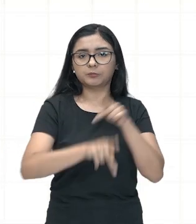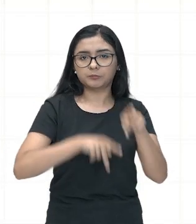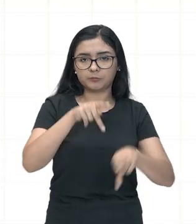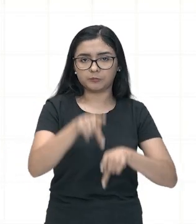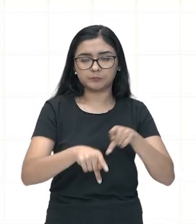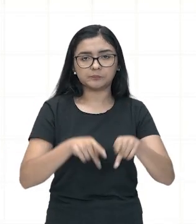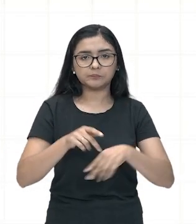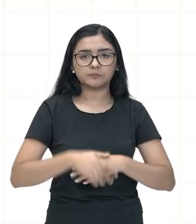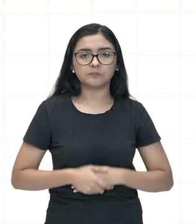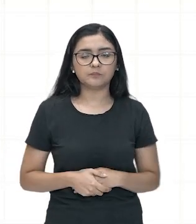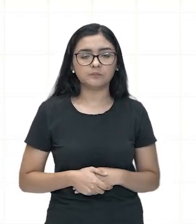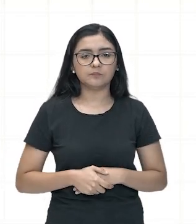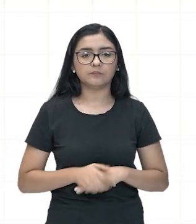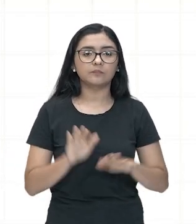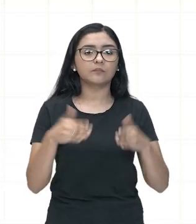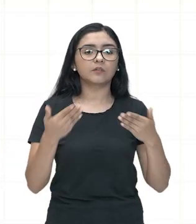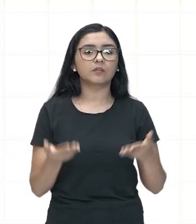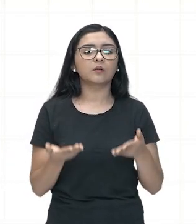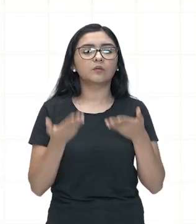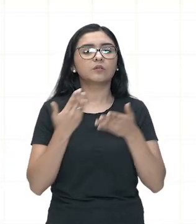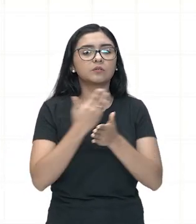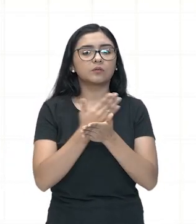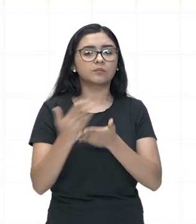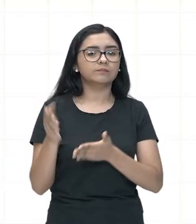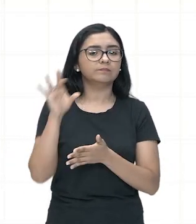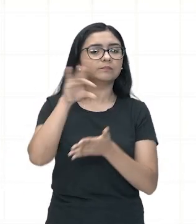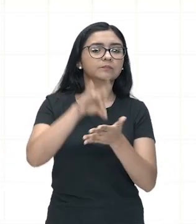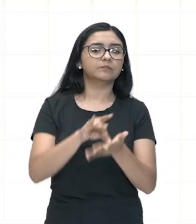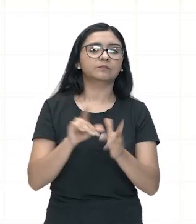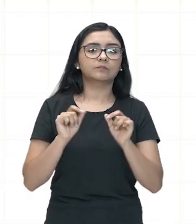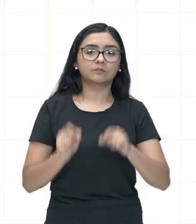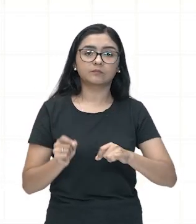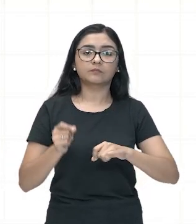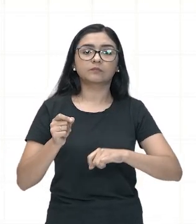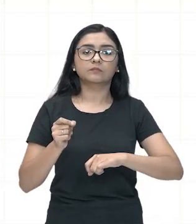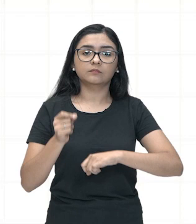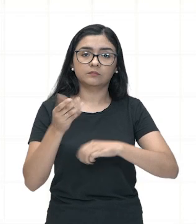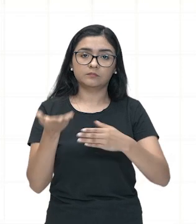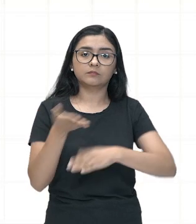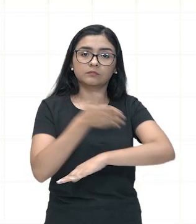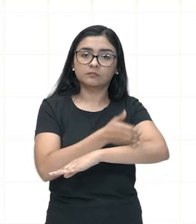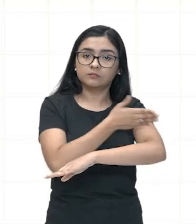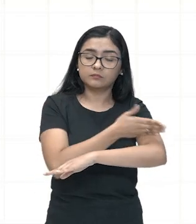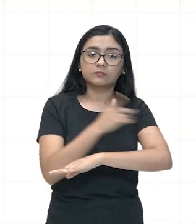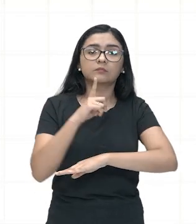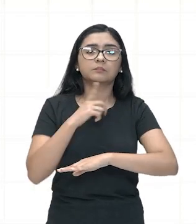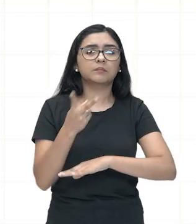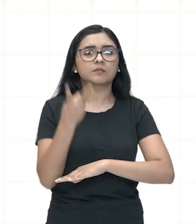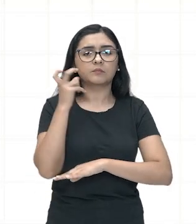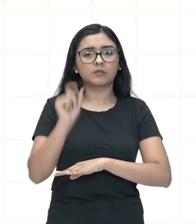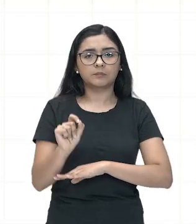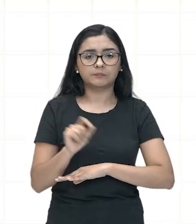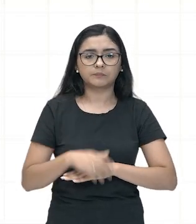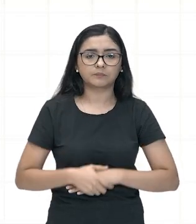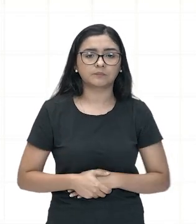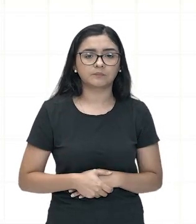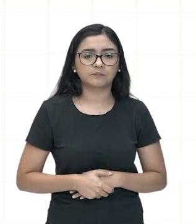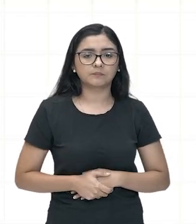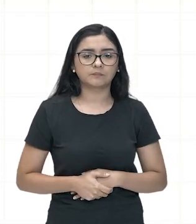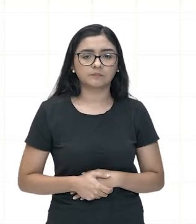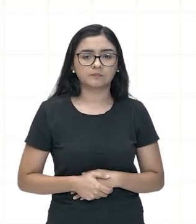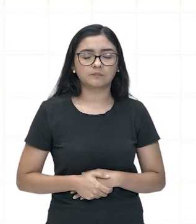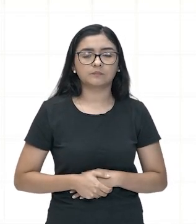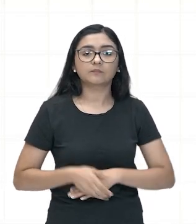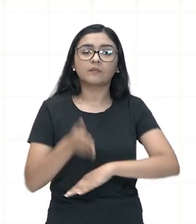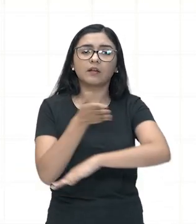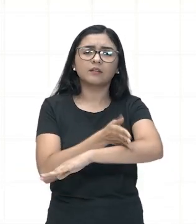tá bom? E aí, quando a gente entra, de fato, na Idade Antiga ou Antiguidade, a gente tem o seguinte, olha só, a